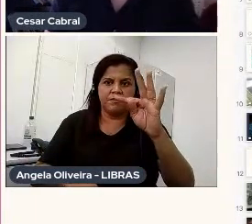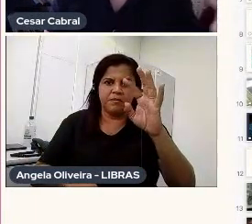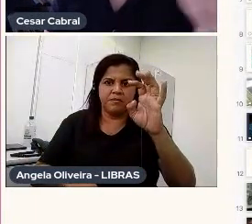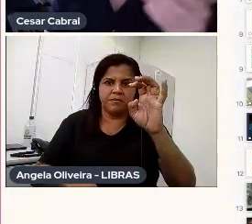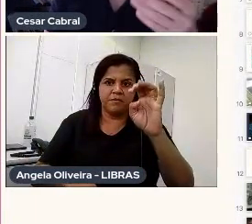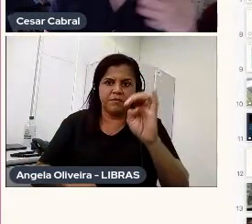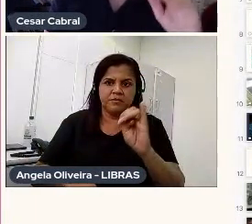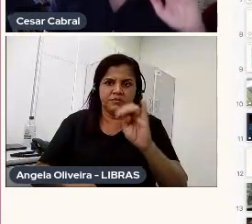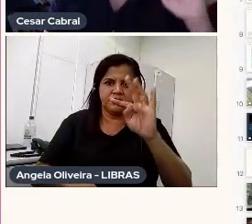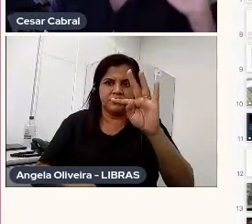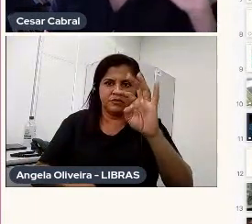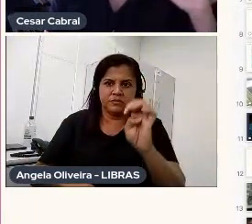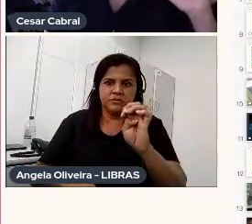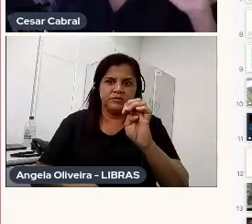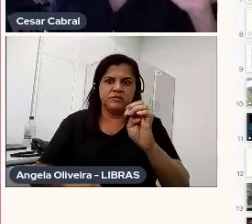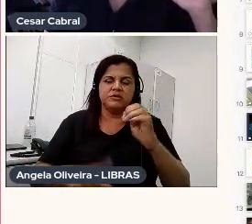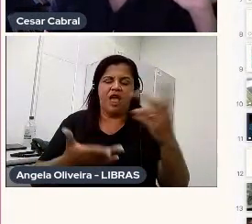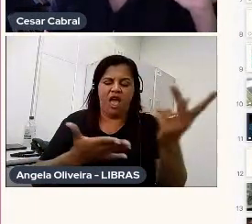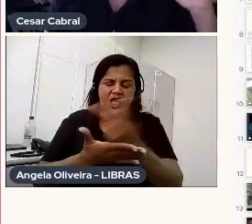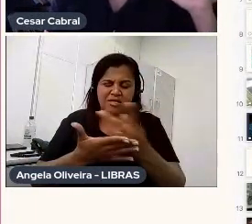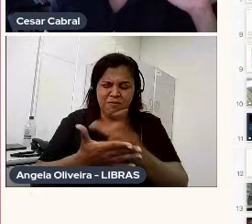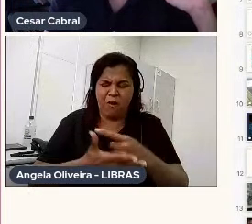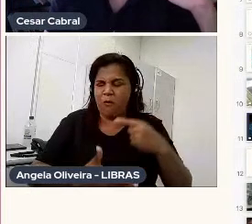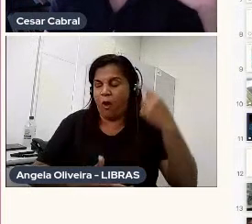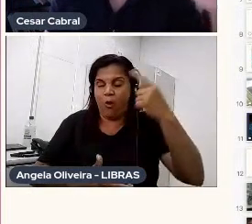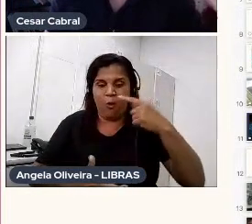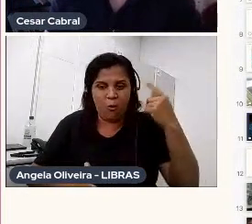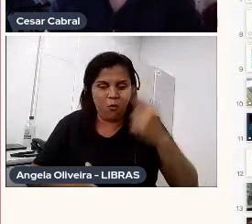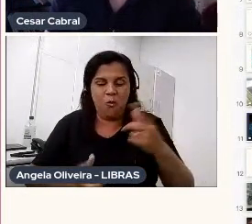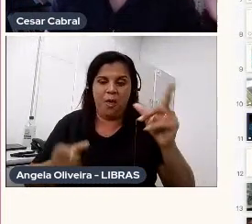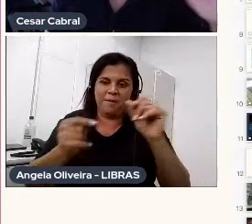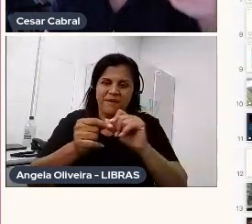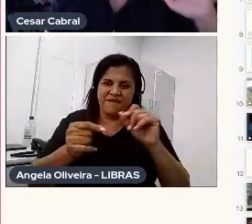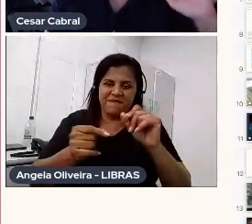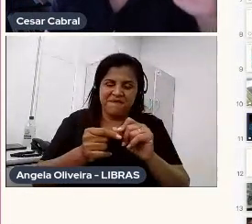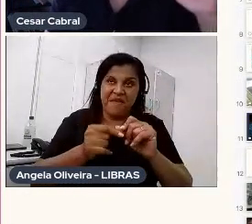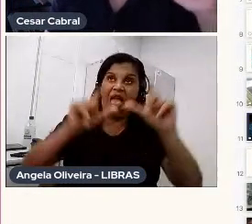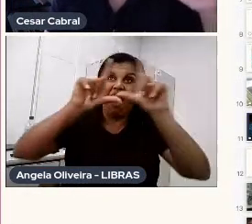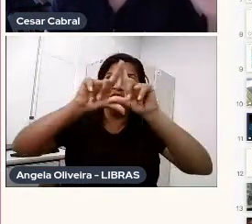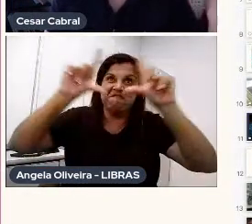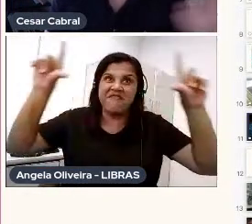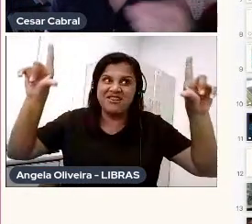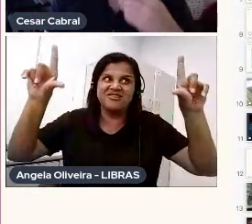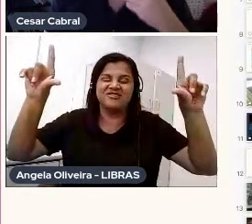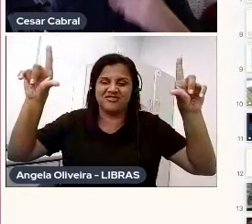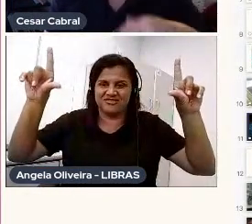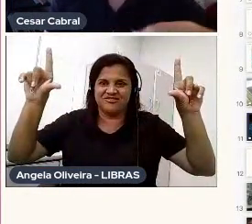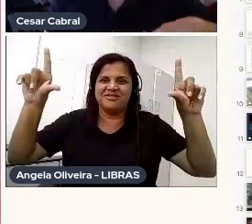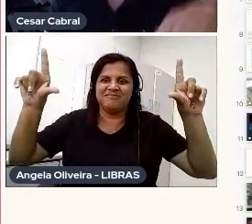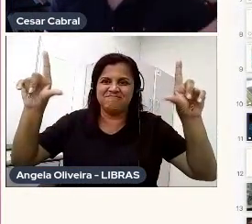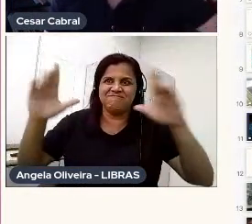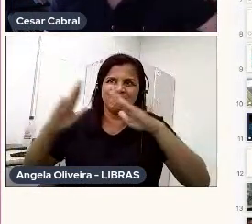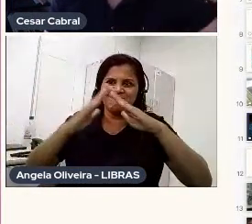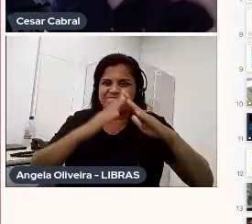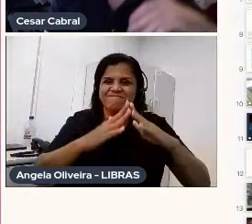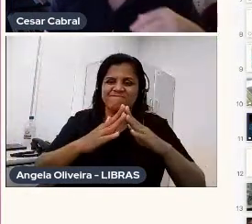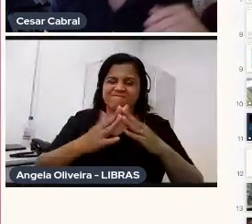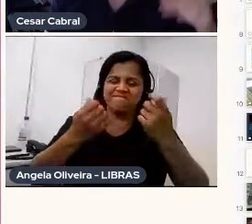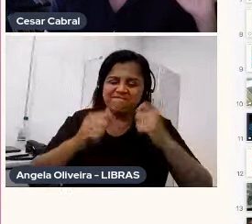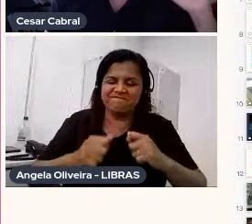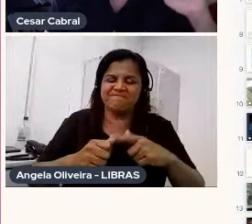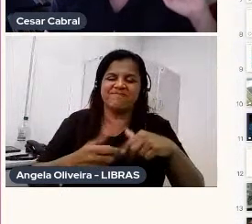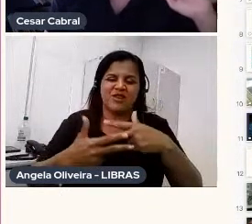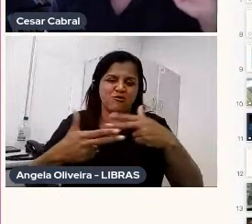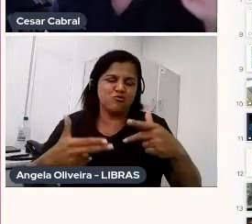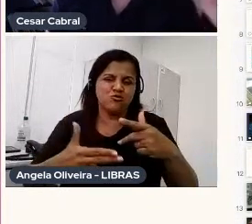animou, né, era uma loucura, assim, mas a gente fez a fachada dessa galeria, que era uma coisa de 11 metros de